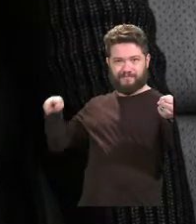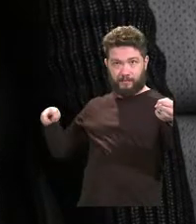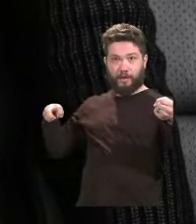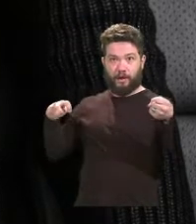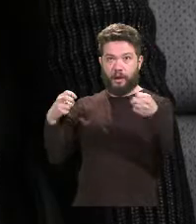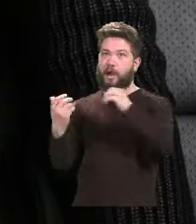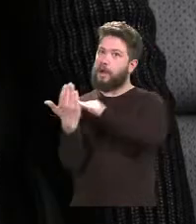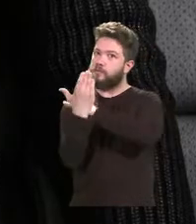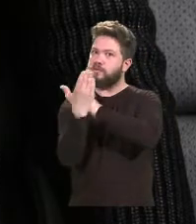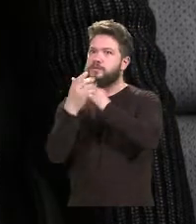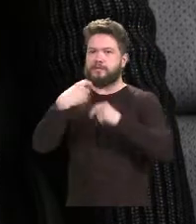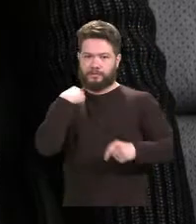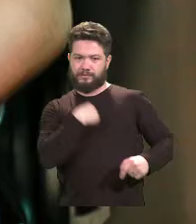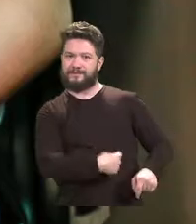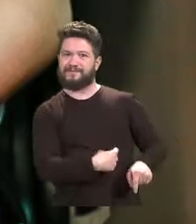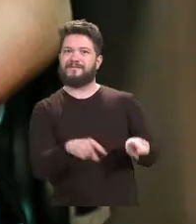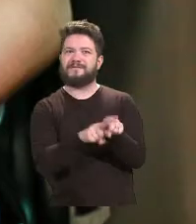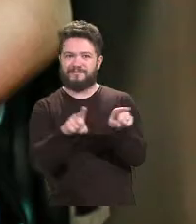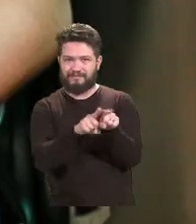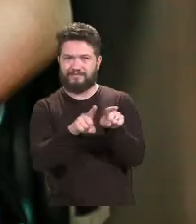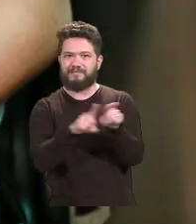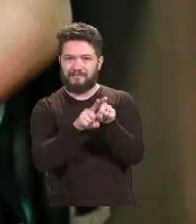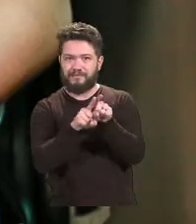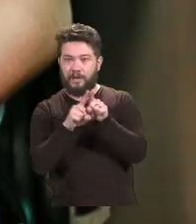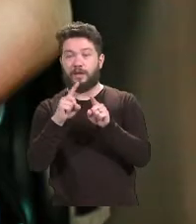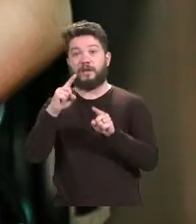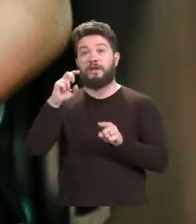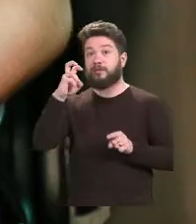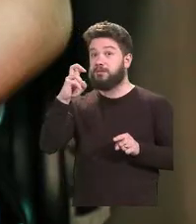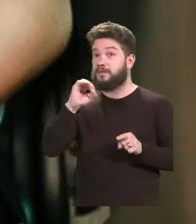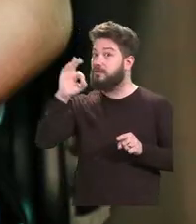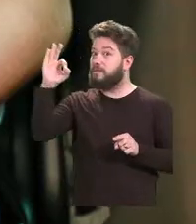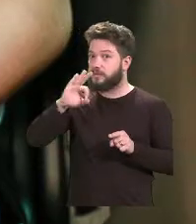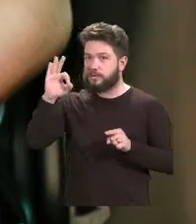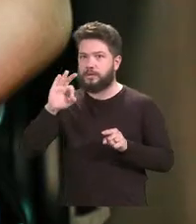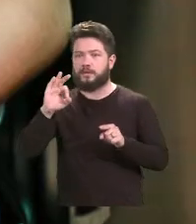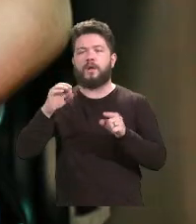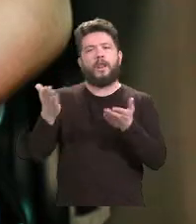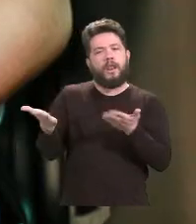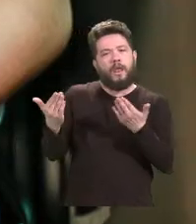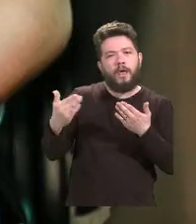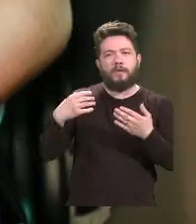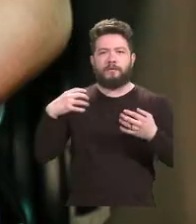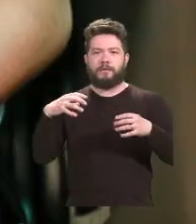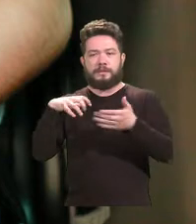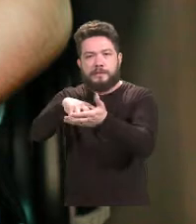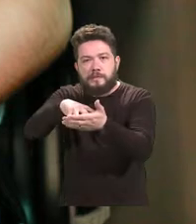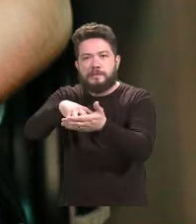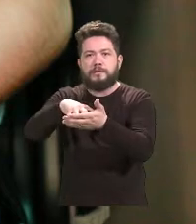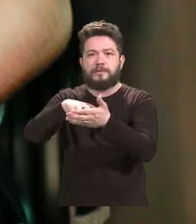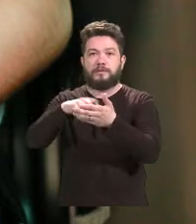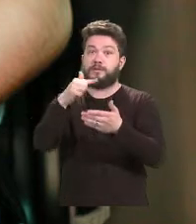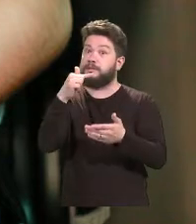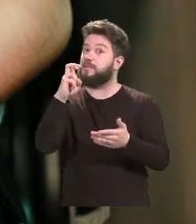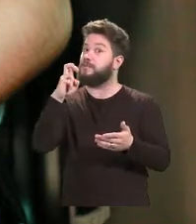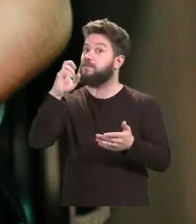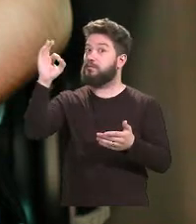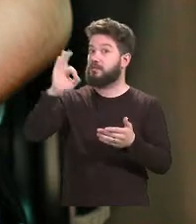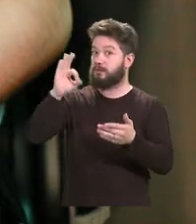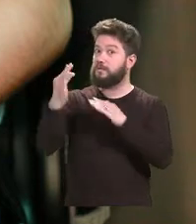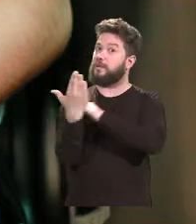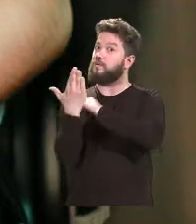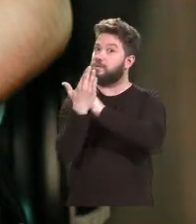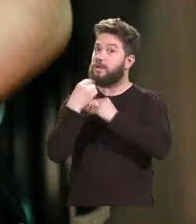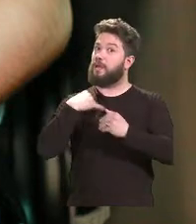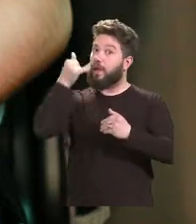em 25% e leves em 75% você sabe por que a pessoa morre